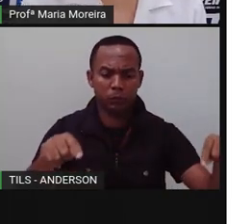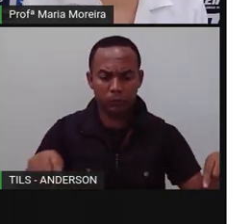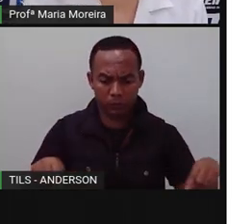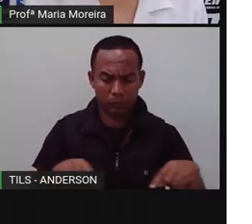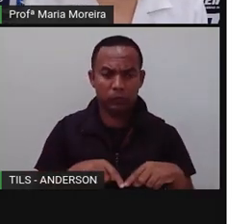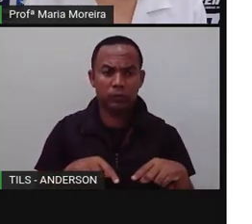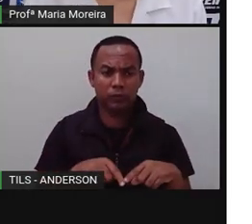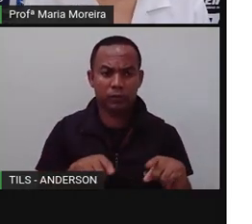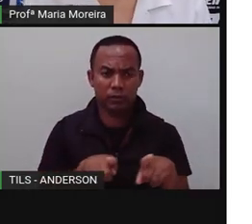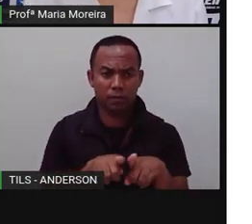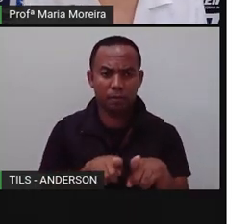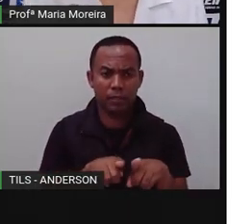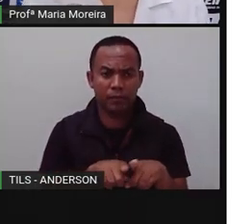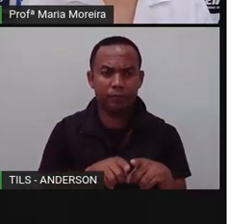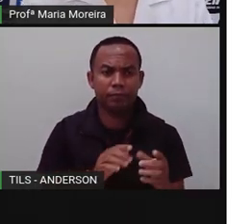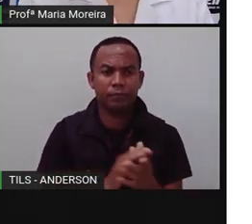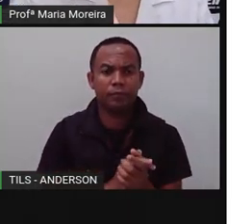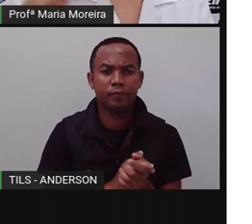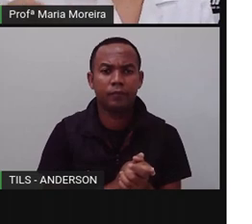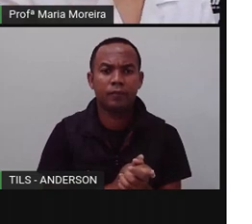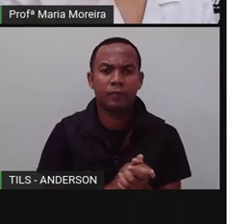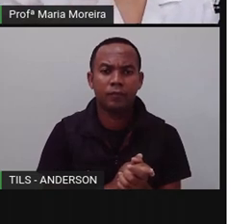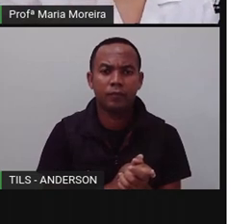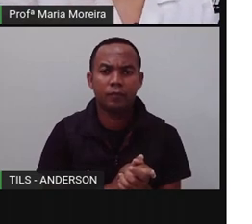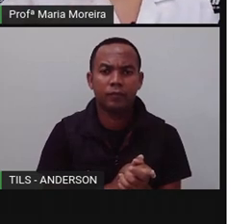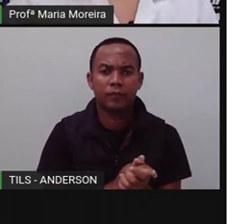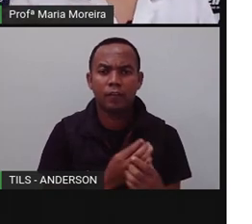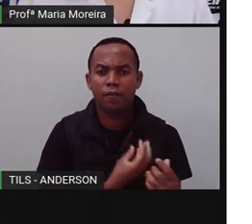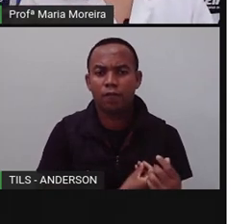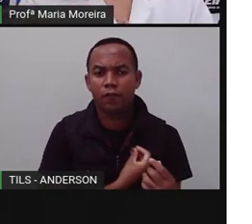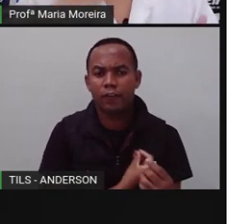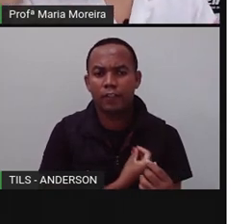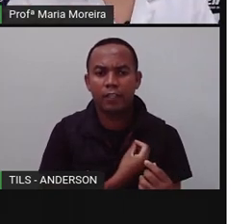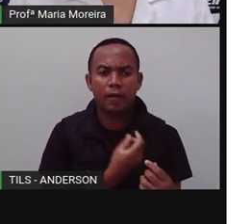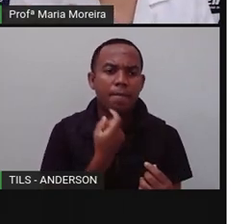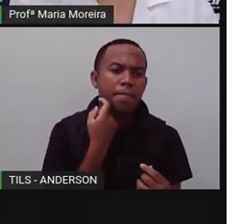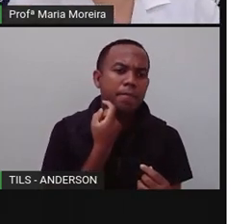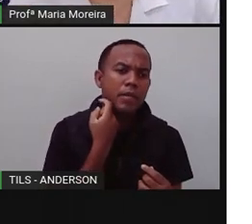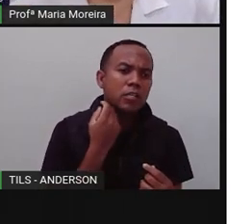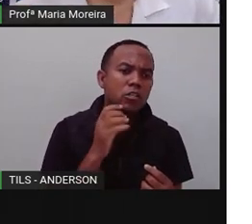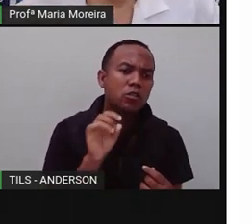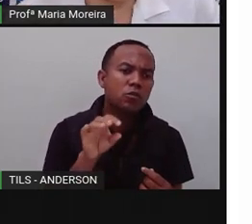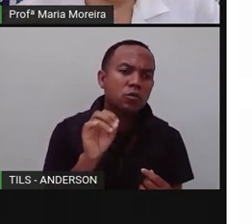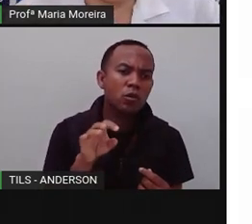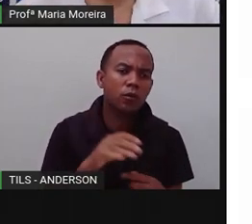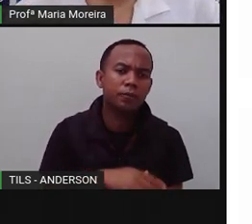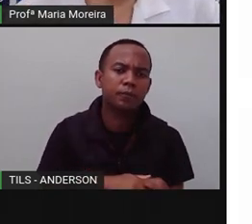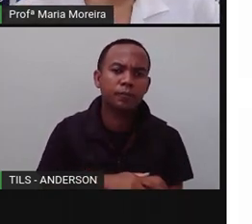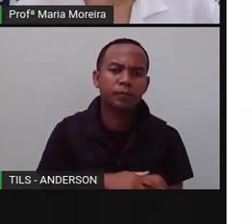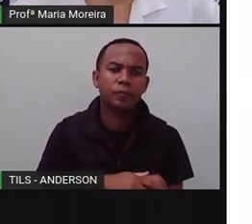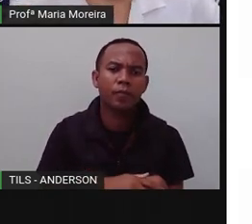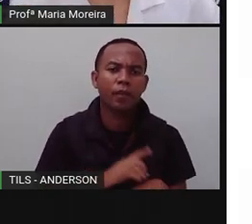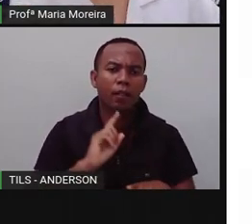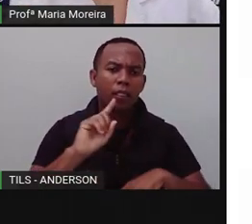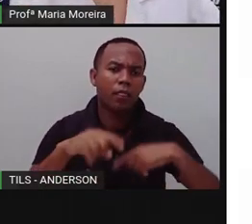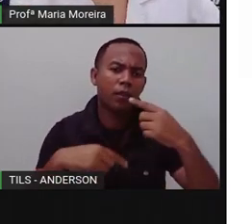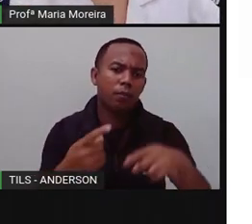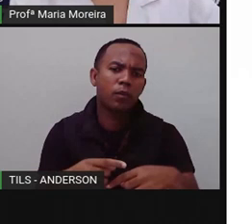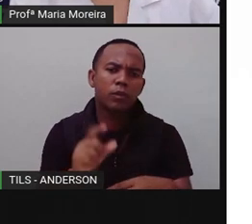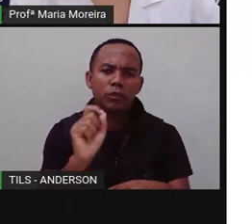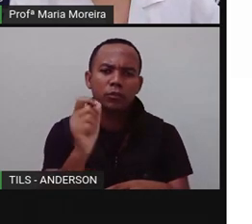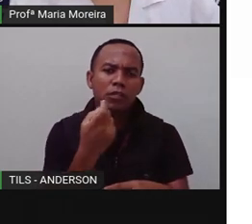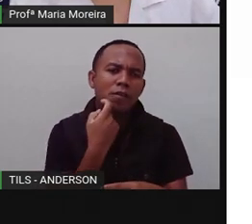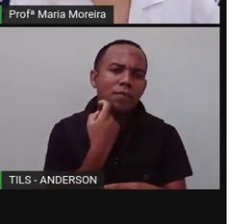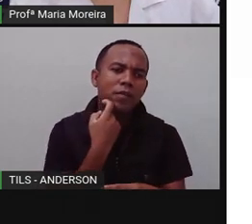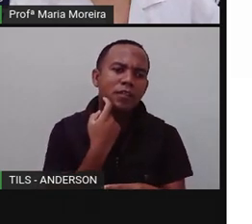não. É um criatório. Só que um criatório, né? Muito organizado com fases que são esses tanques. Isso aí a gente pode encontrar em